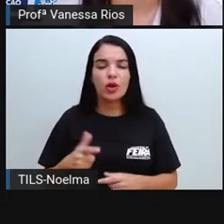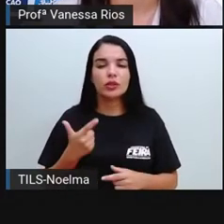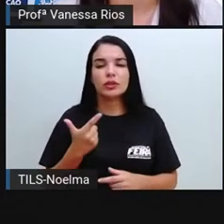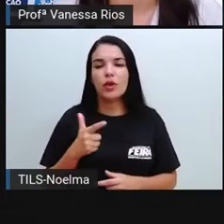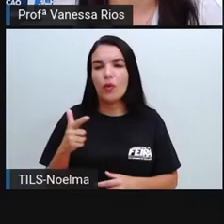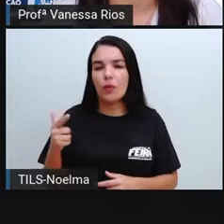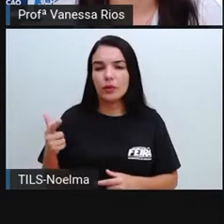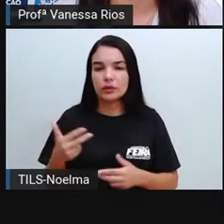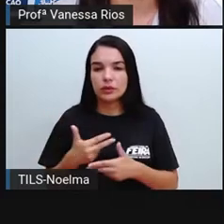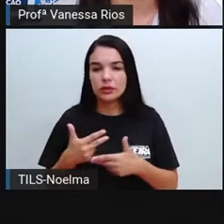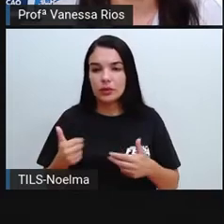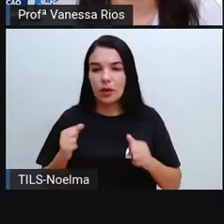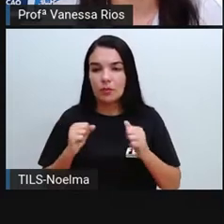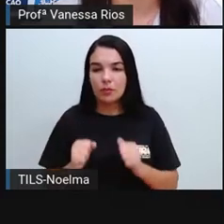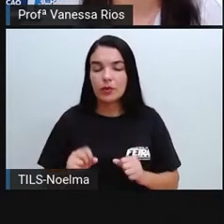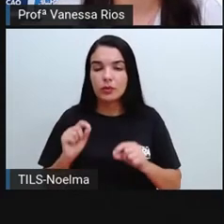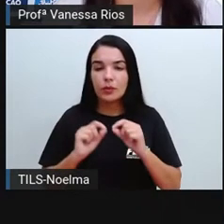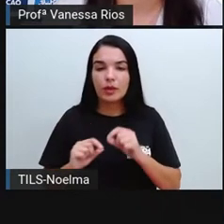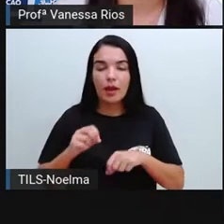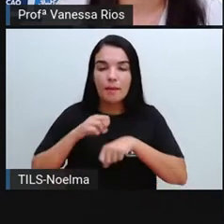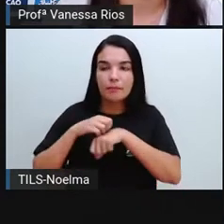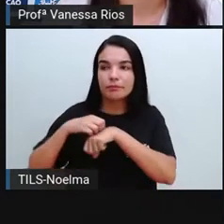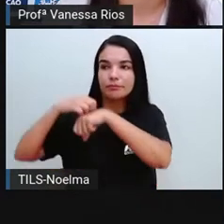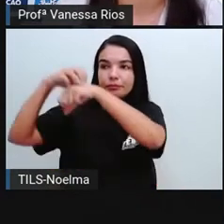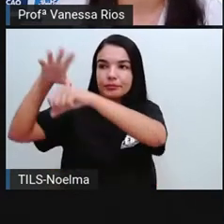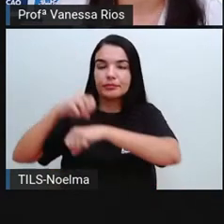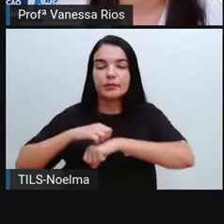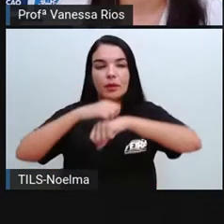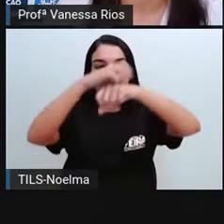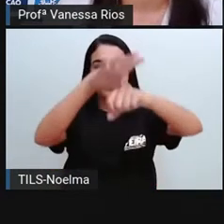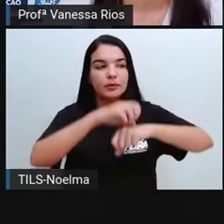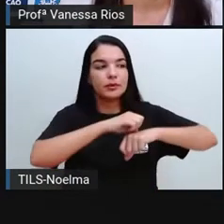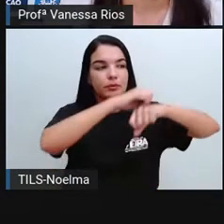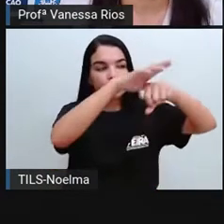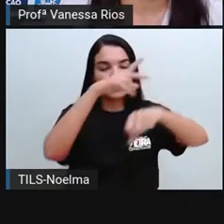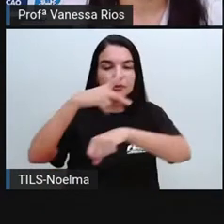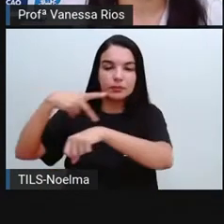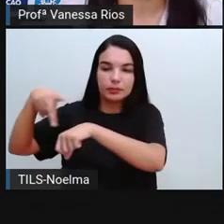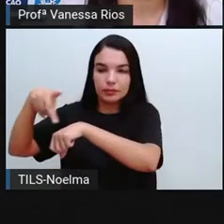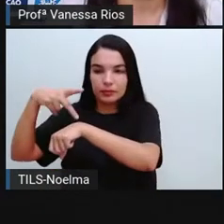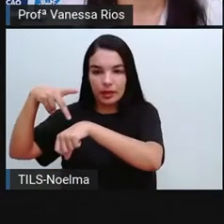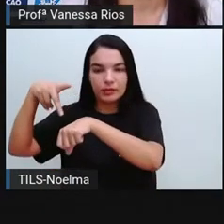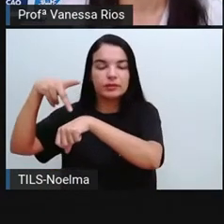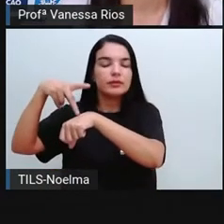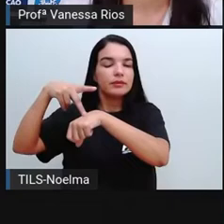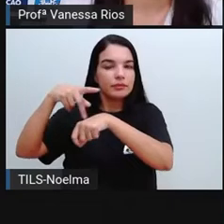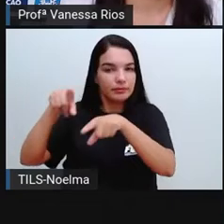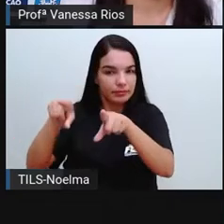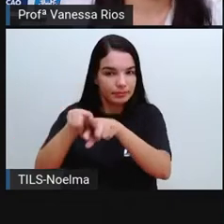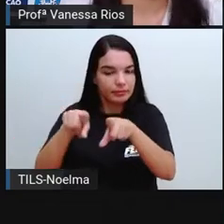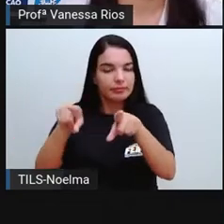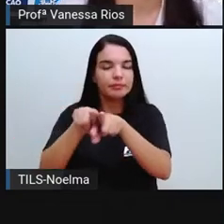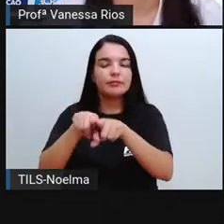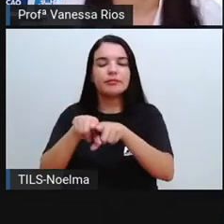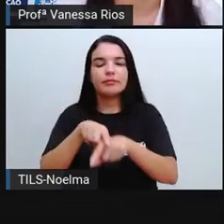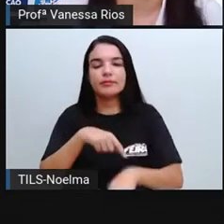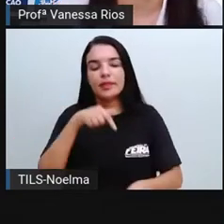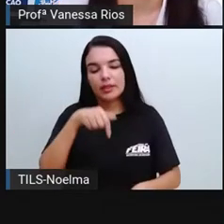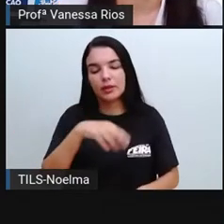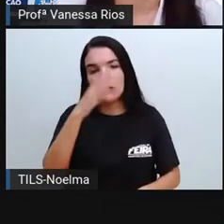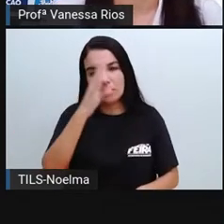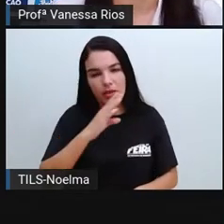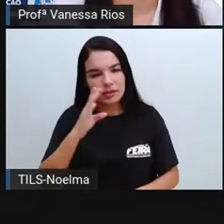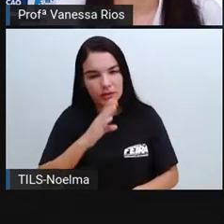abastecer o mercado interno e também, né? Serem vendidos para países, outros países que não são